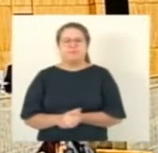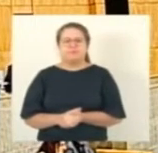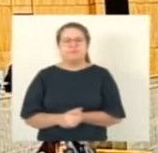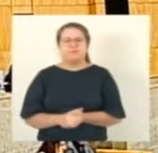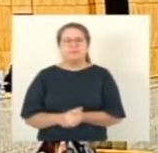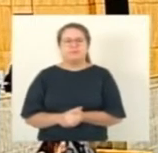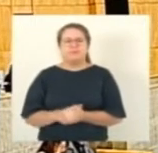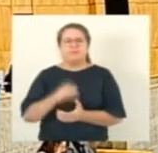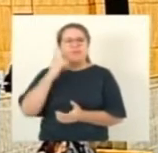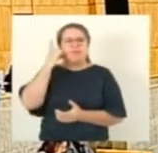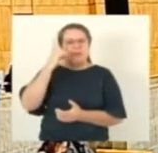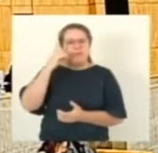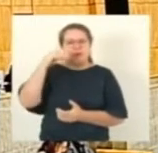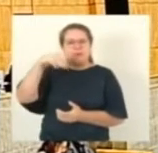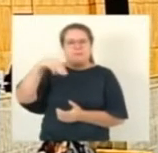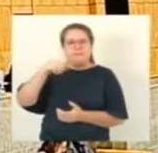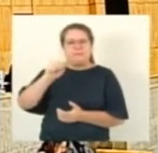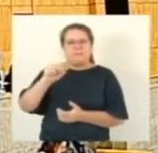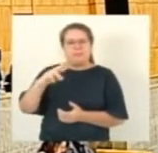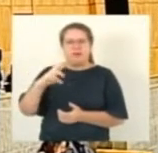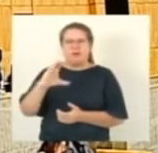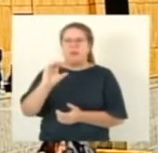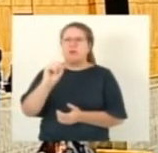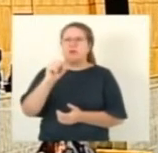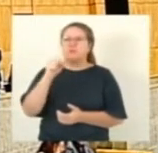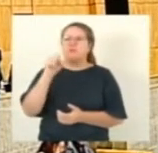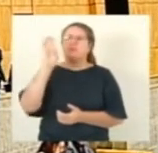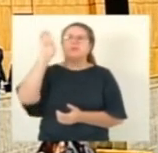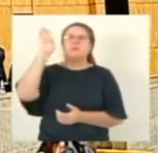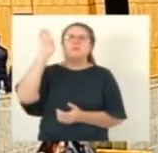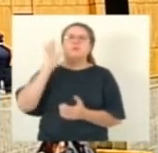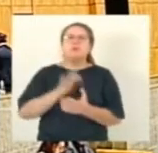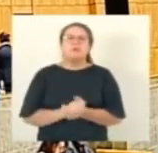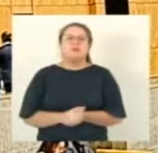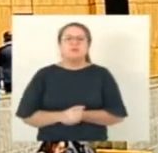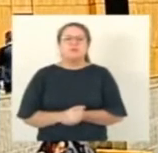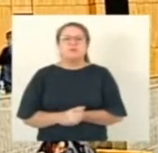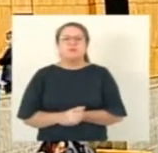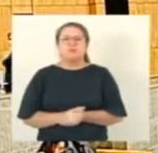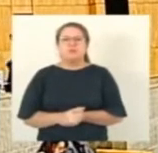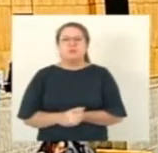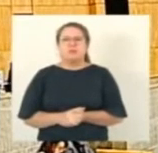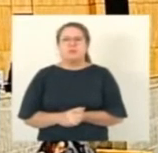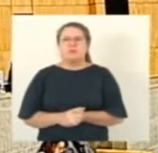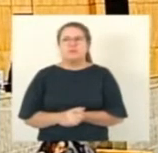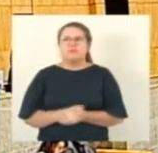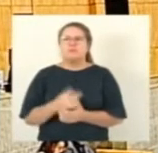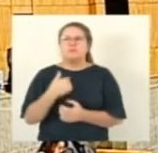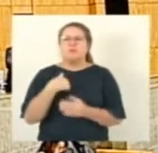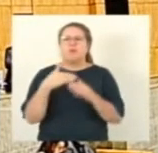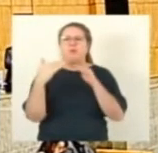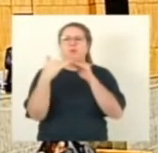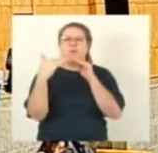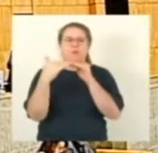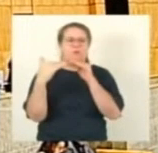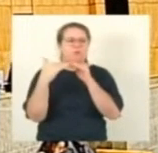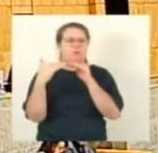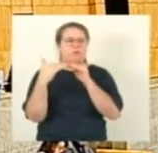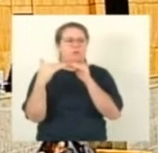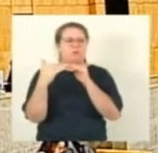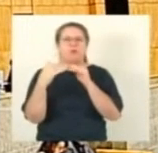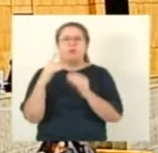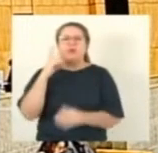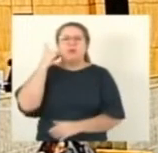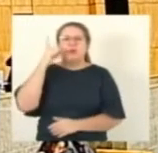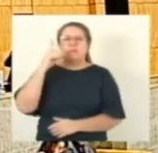deputado Marcos Garcia deputado Andim oi meu voto é com relator obrigado